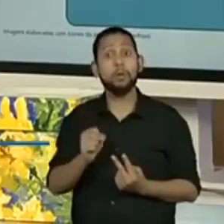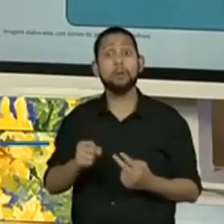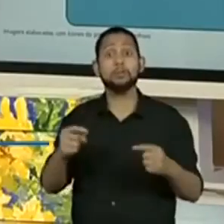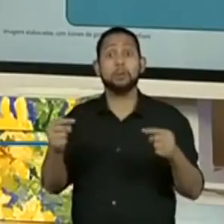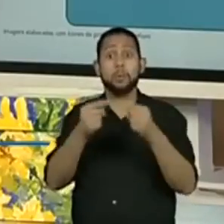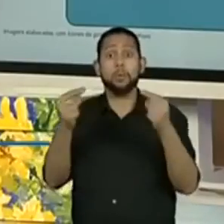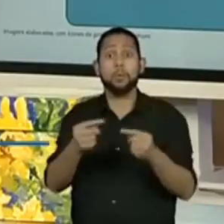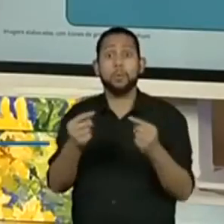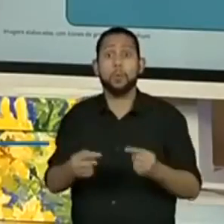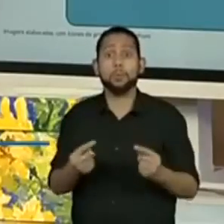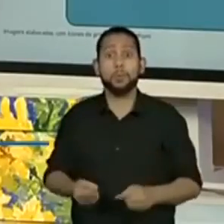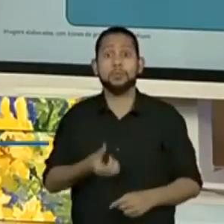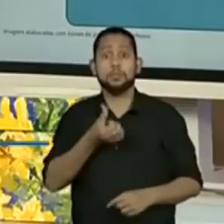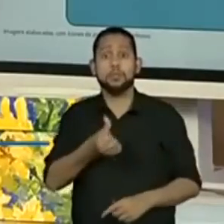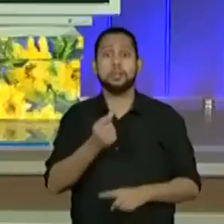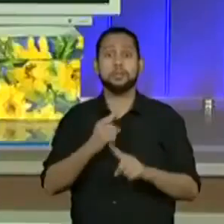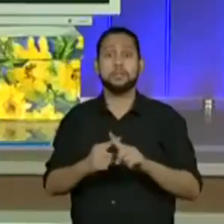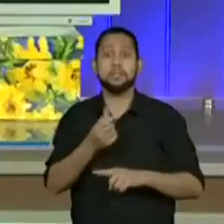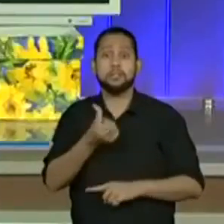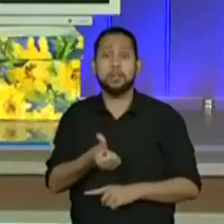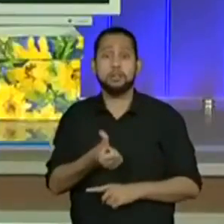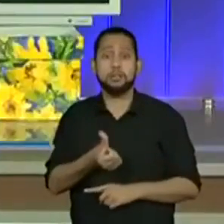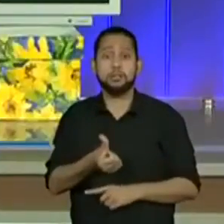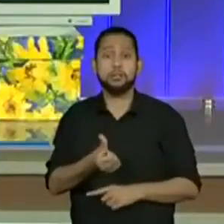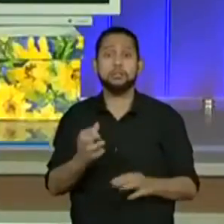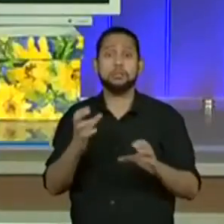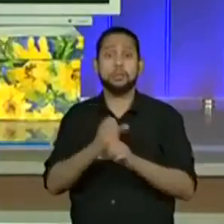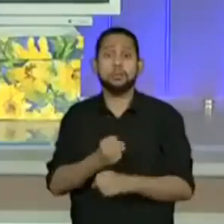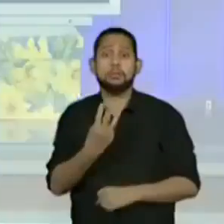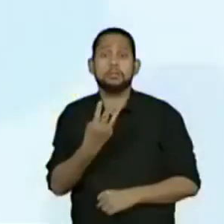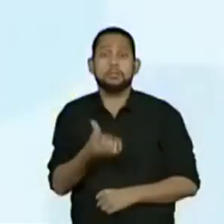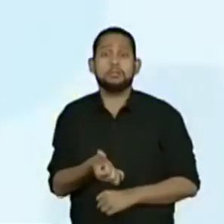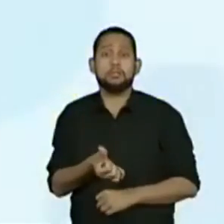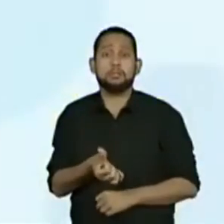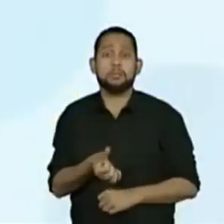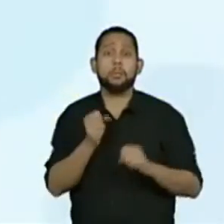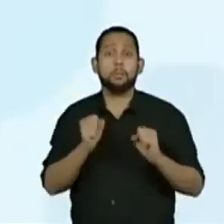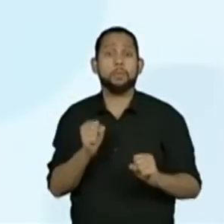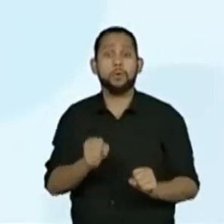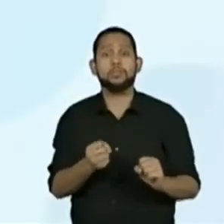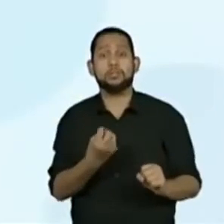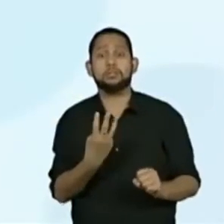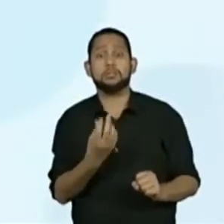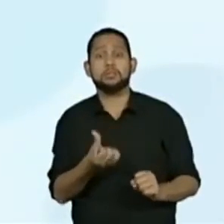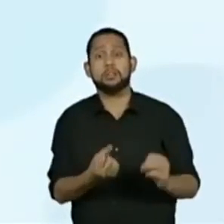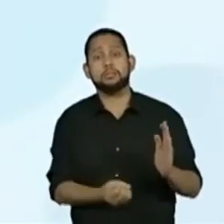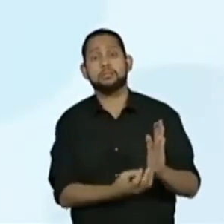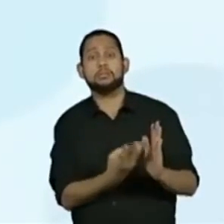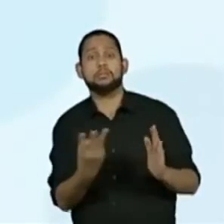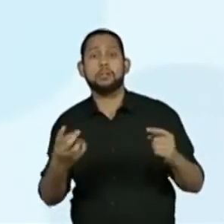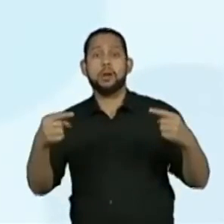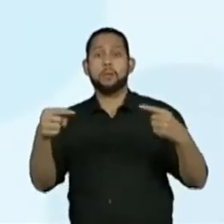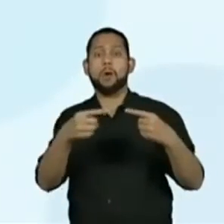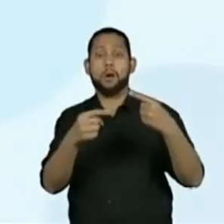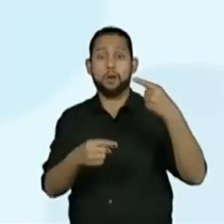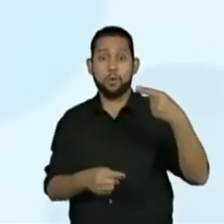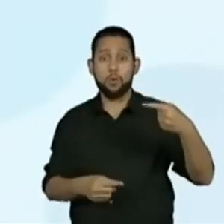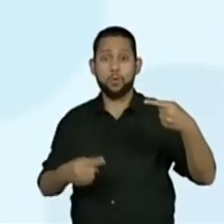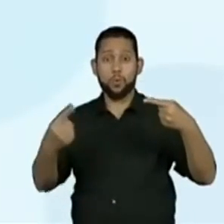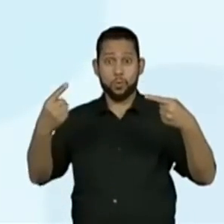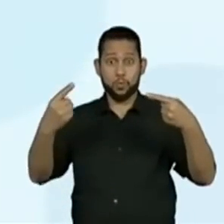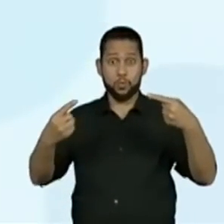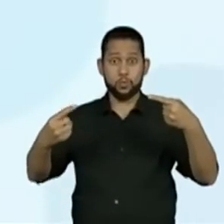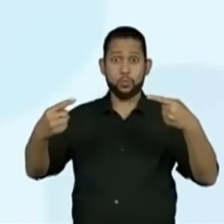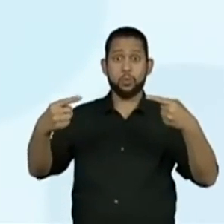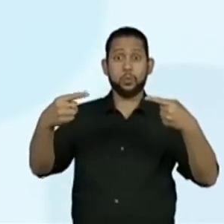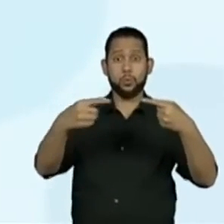também é uma possibilidade, certo? Então, aqui, ó, Pronazira está falando que Taline e Kevin estão